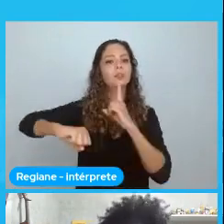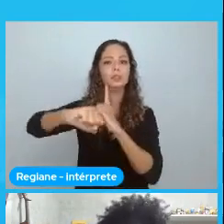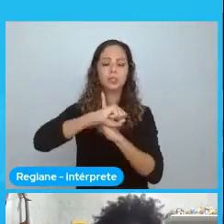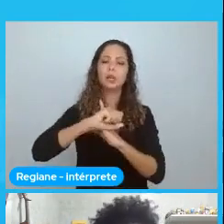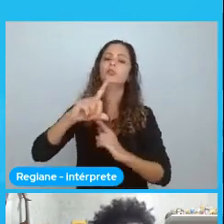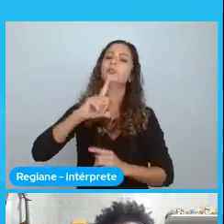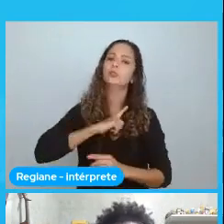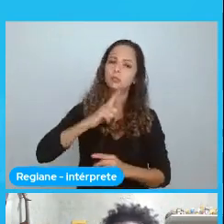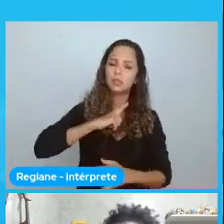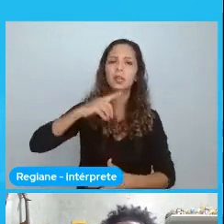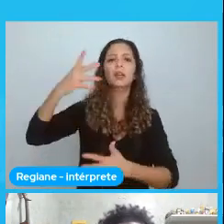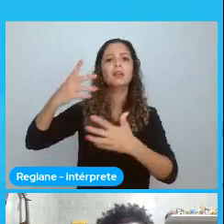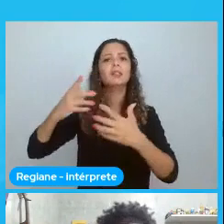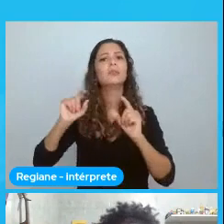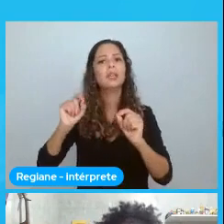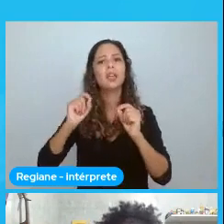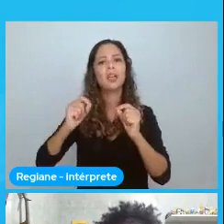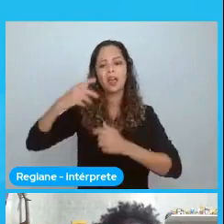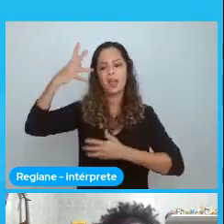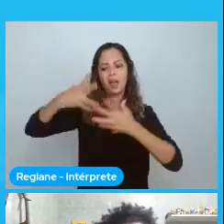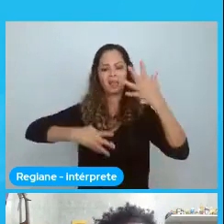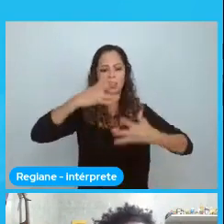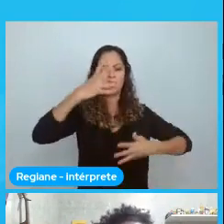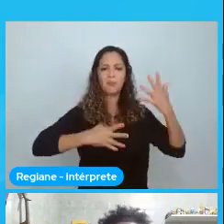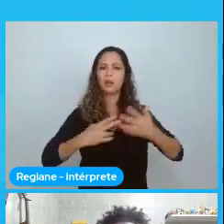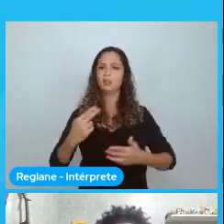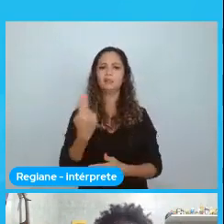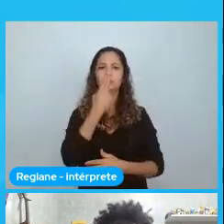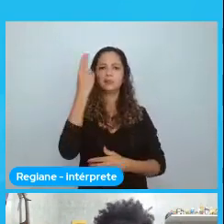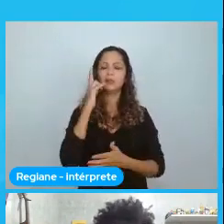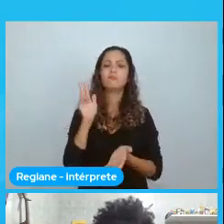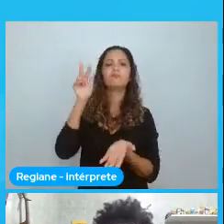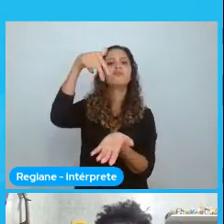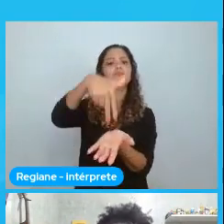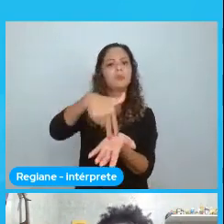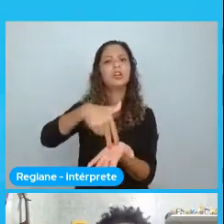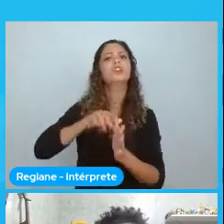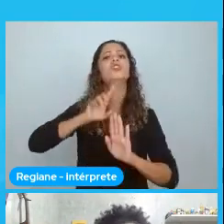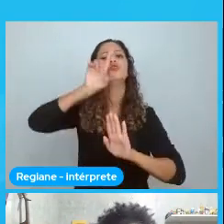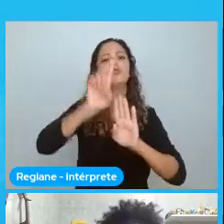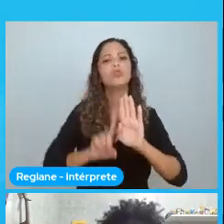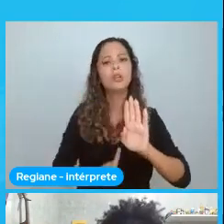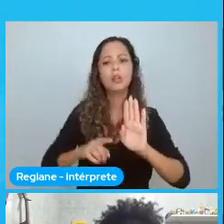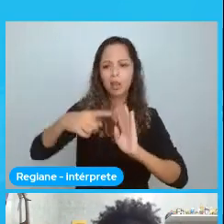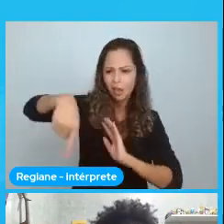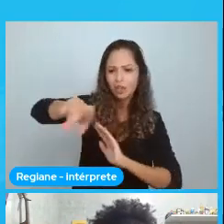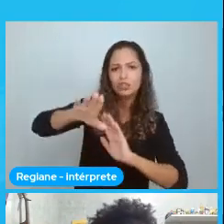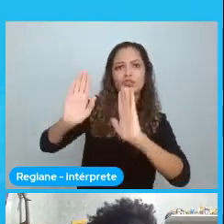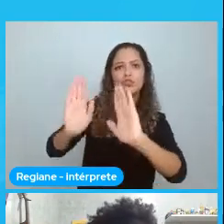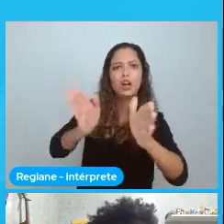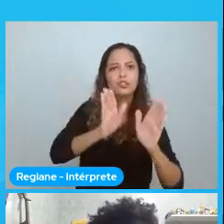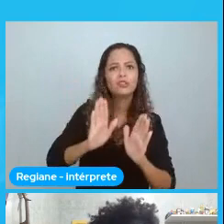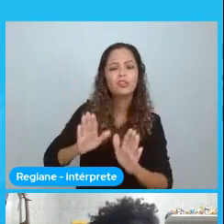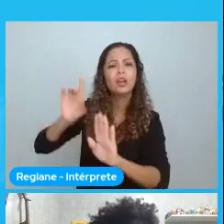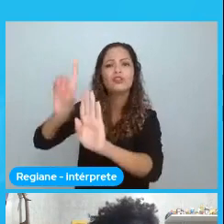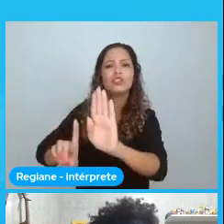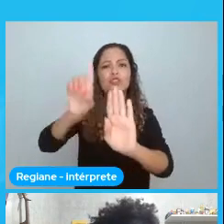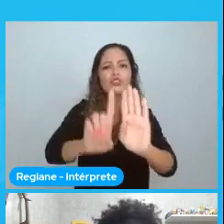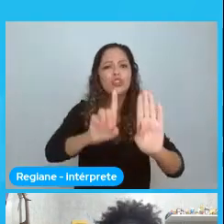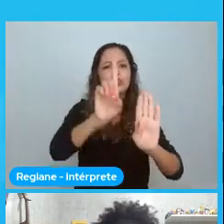Os espaços. Impedir. Um monte de coisa. Que eles têm direito. De fazer. Que eles têm direito. De. De.